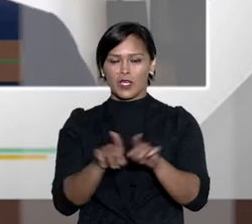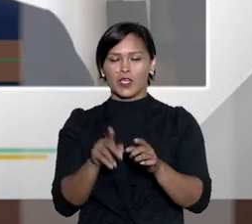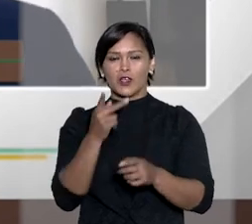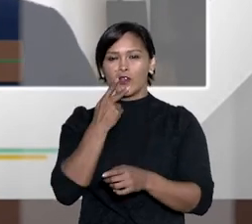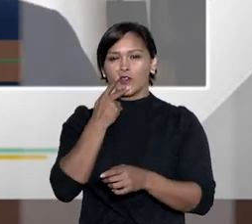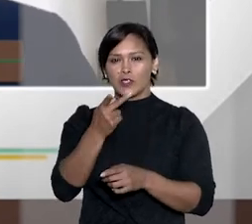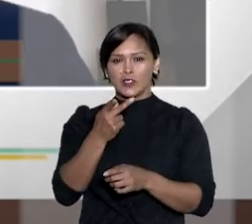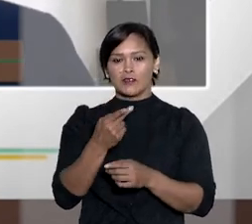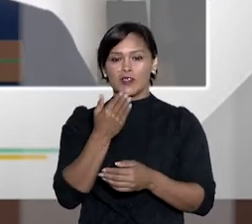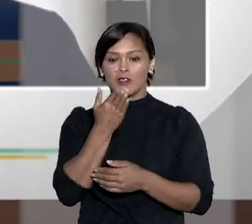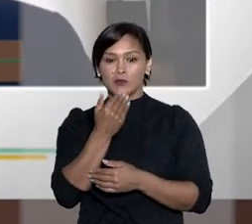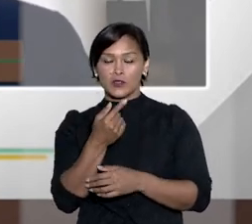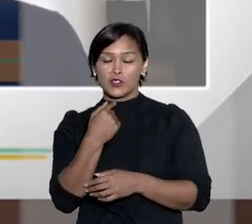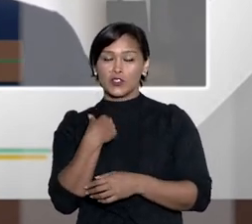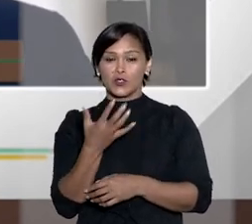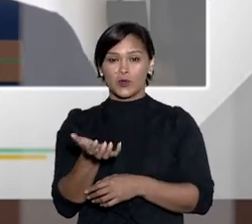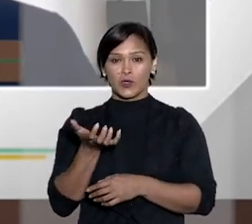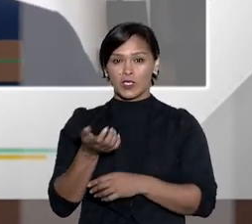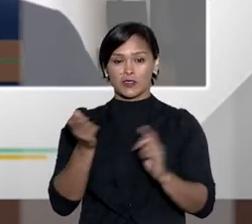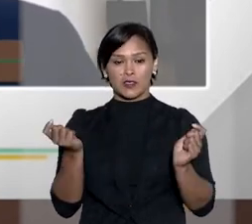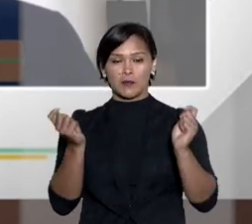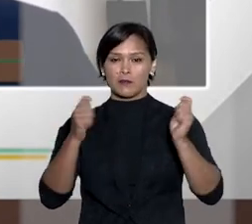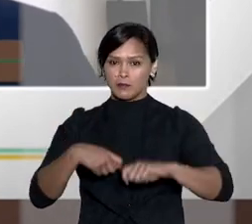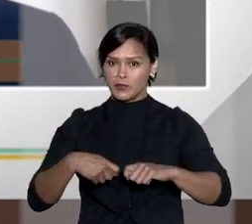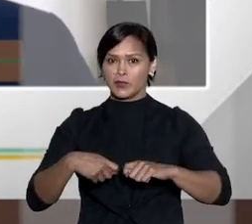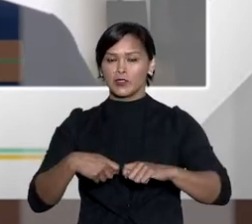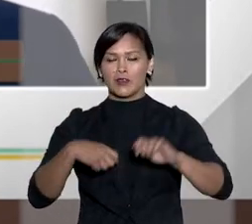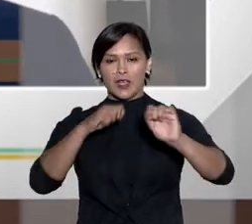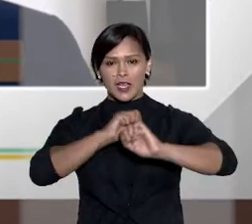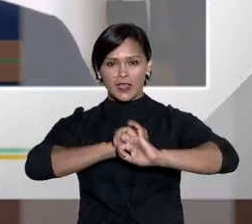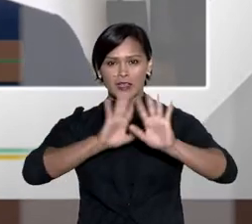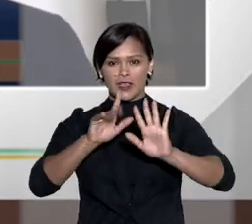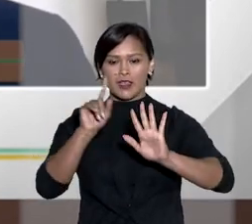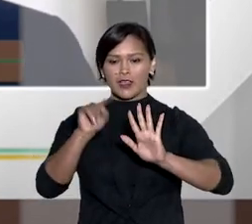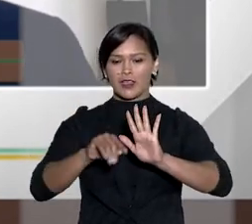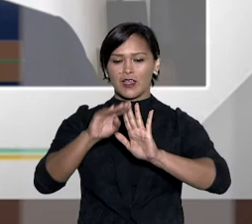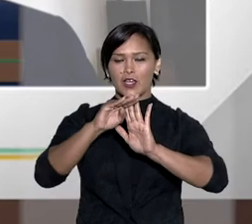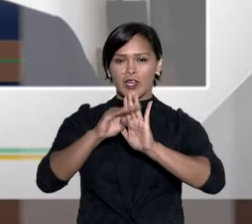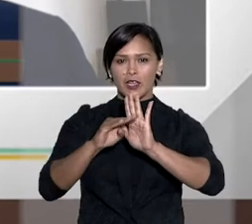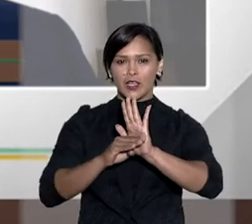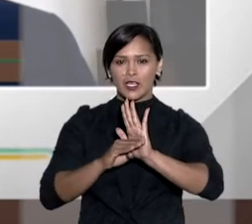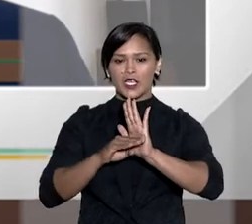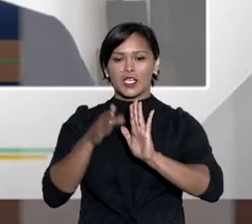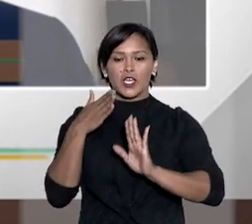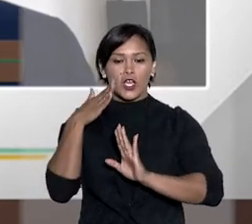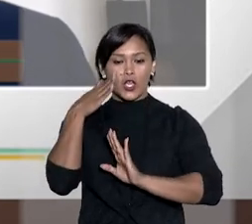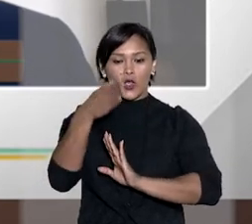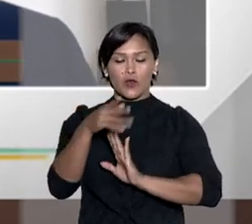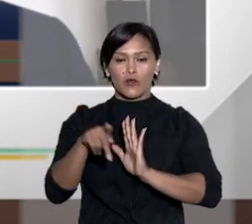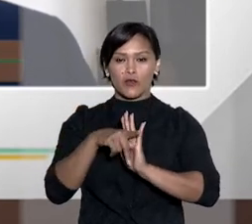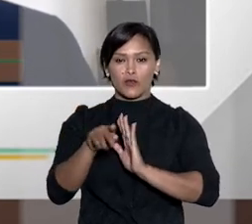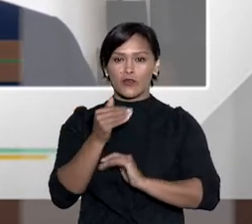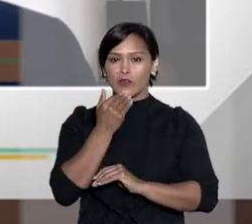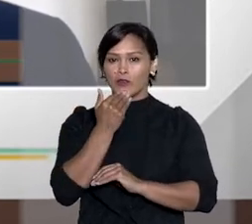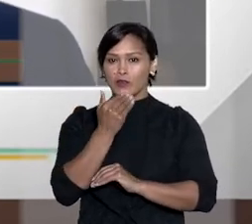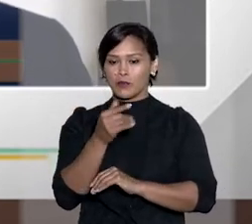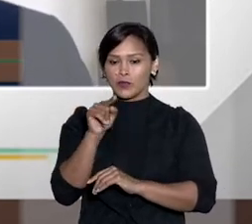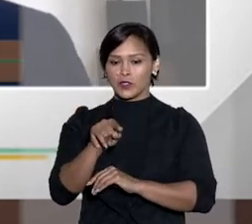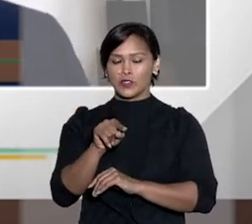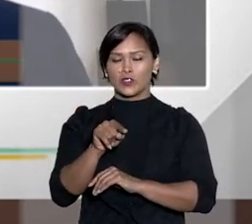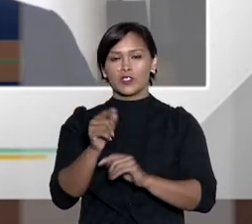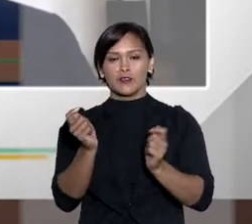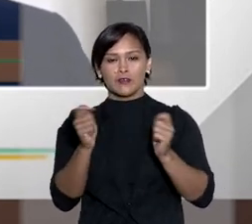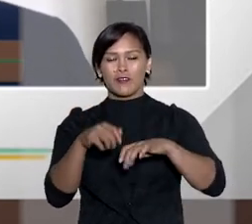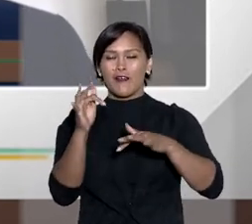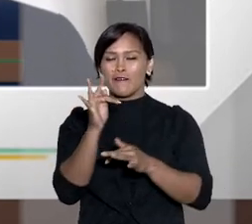intenção é permitir a clareza e a objetividade do pedido a fim de facilitar a